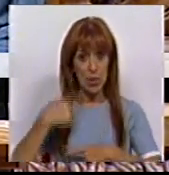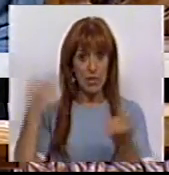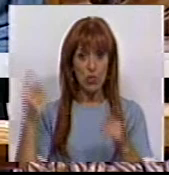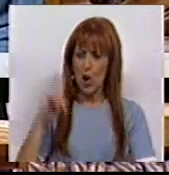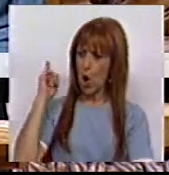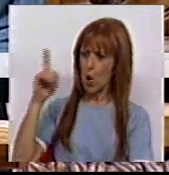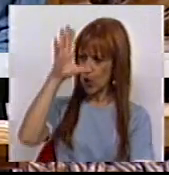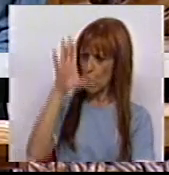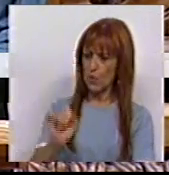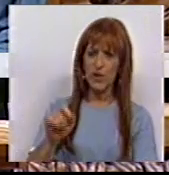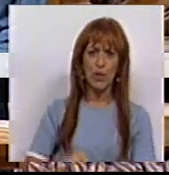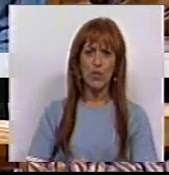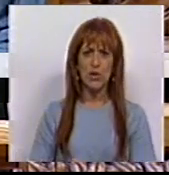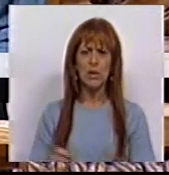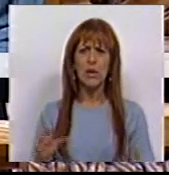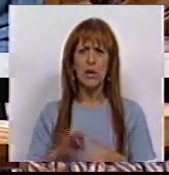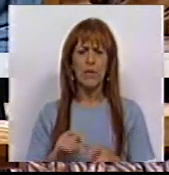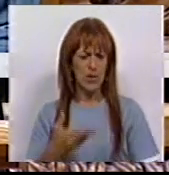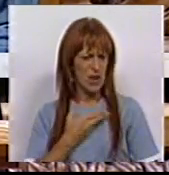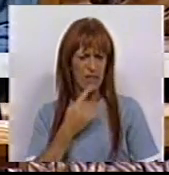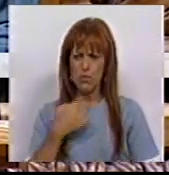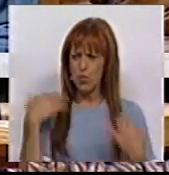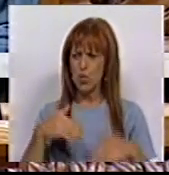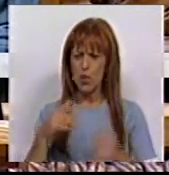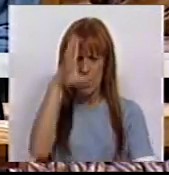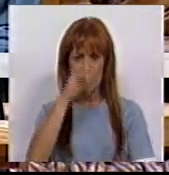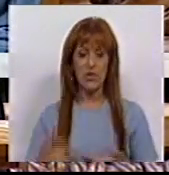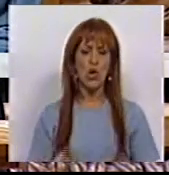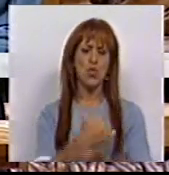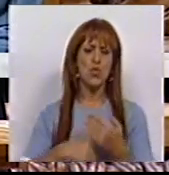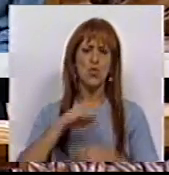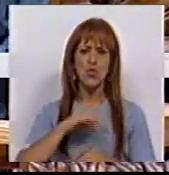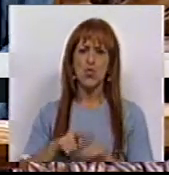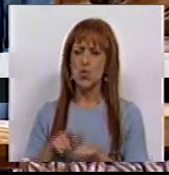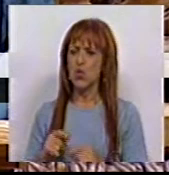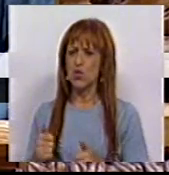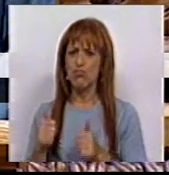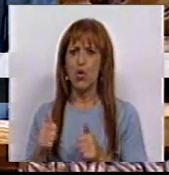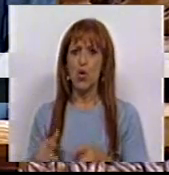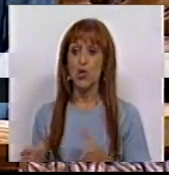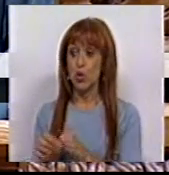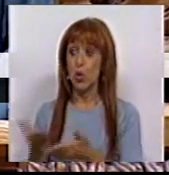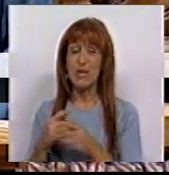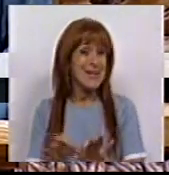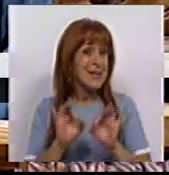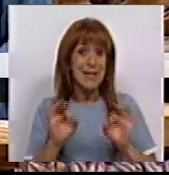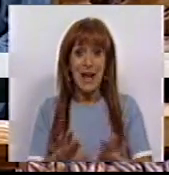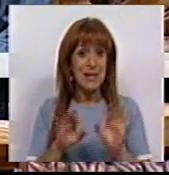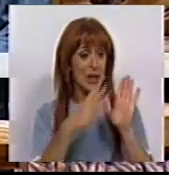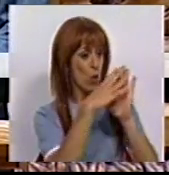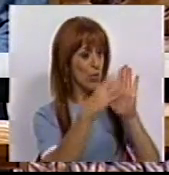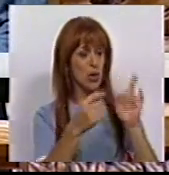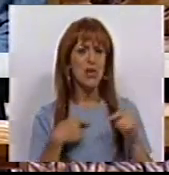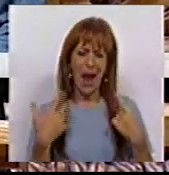às ordens do Governo, com passivos brutais para o Estado e lucros garantidos para os grupos económicos, é o mesmíssimo modelo